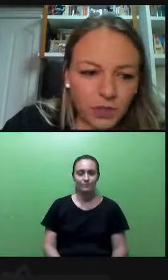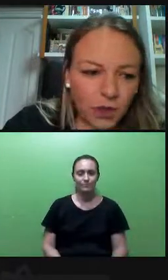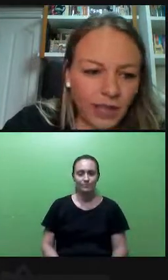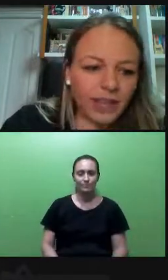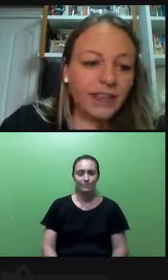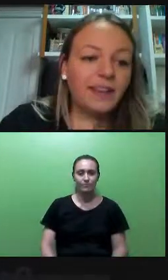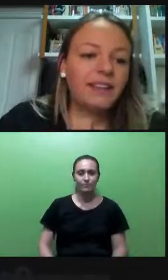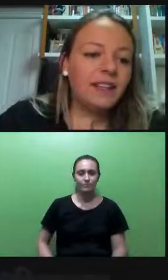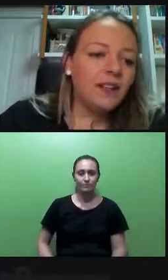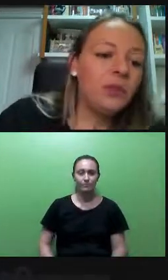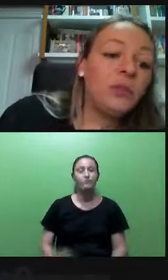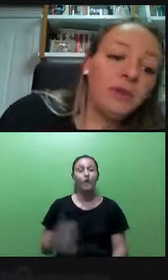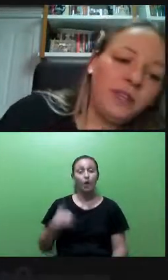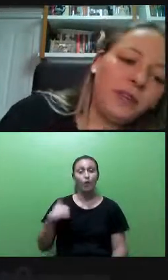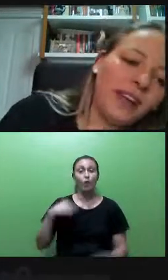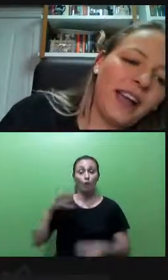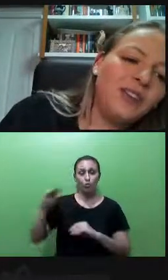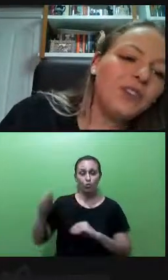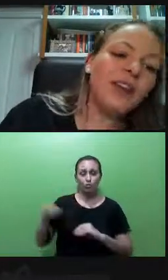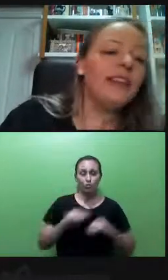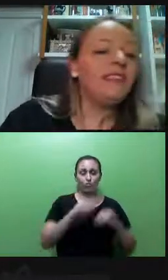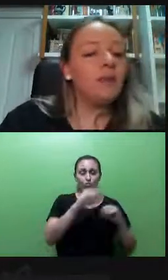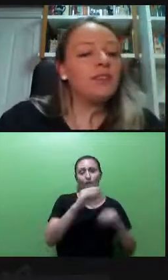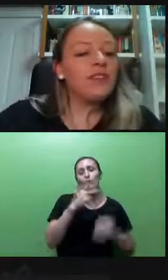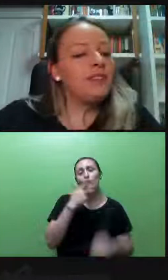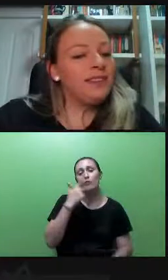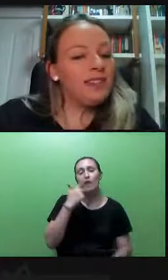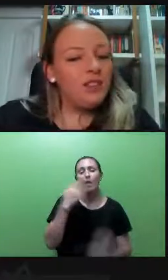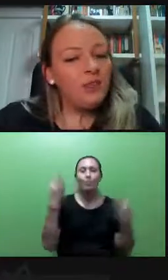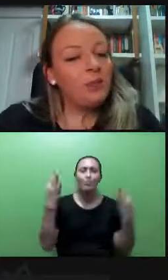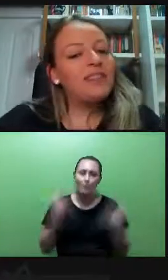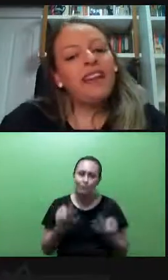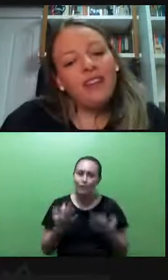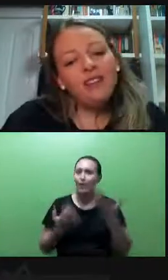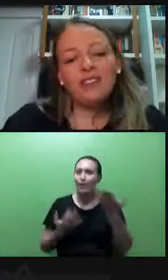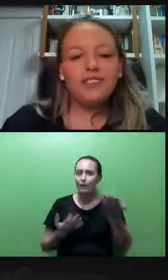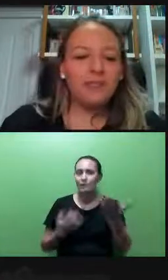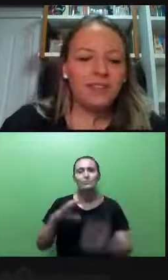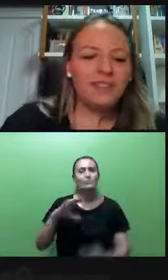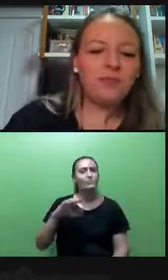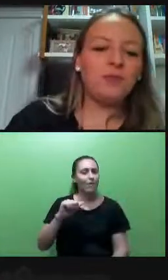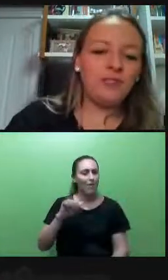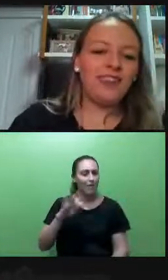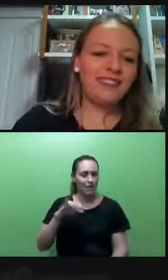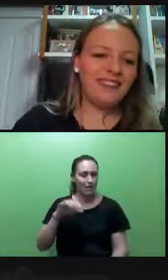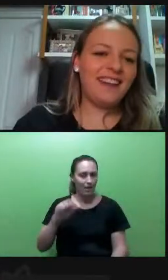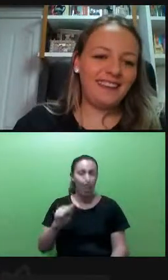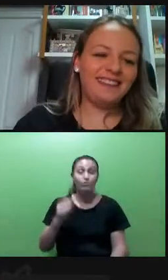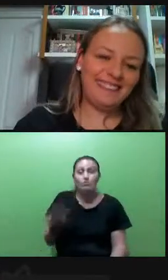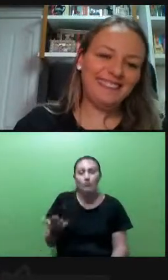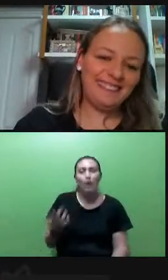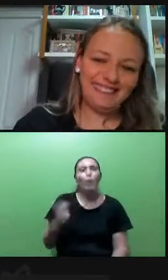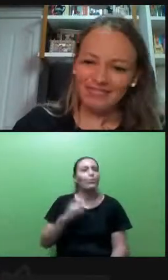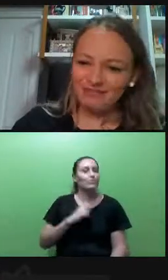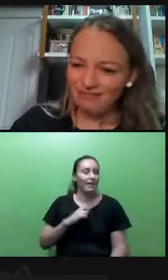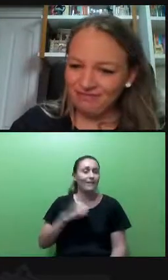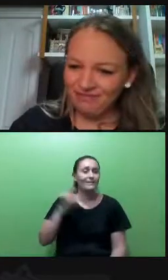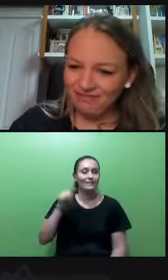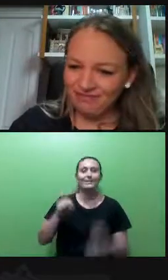Deixa eu só colocar aqui que a Adriana comentou perfeito, Tátia, aí temos os casos das candidaturas laranjas. Precisamos mudar essa realidade.